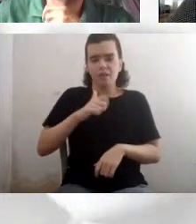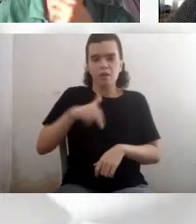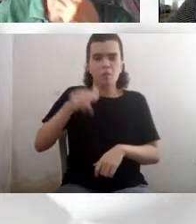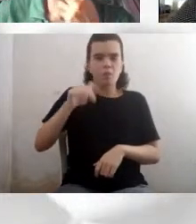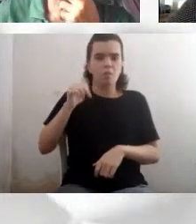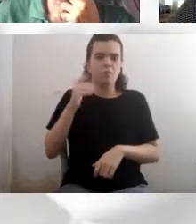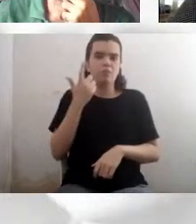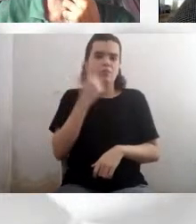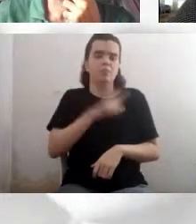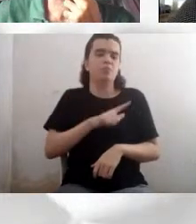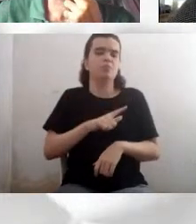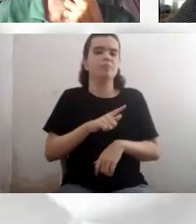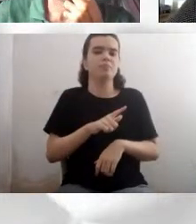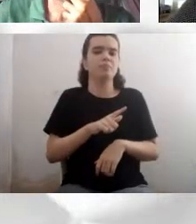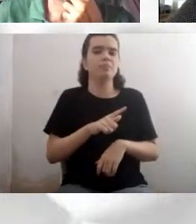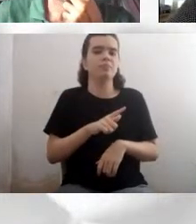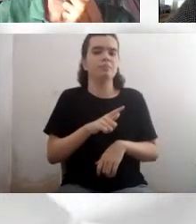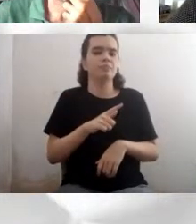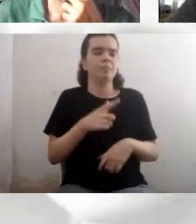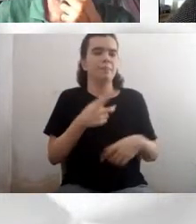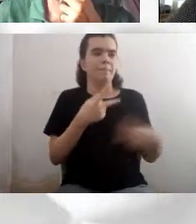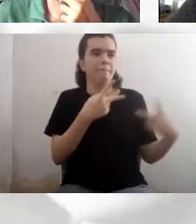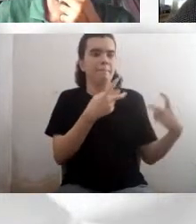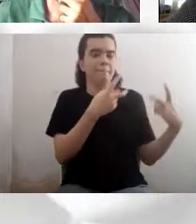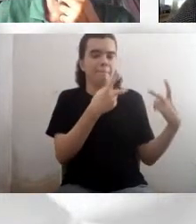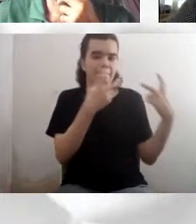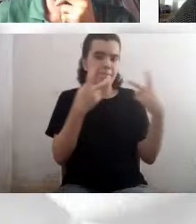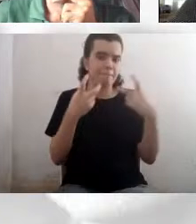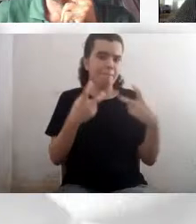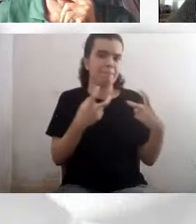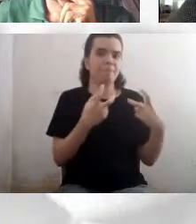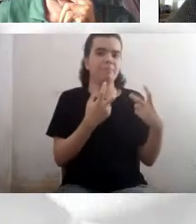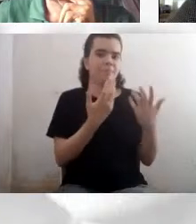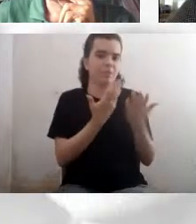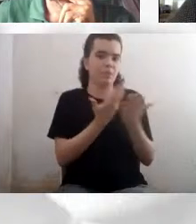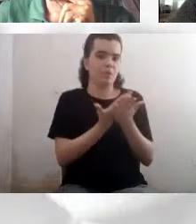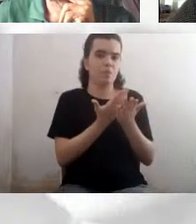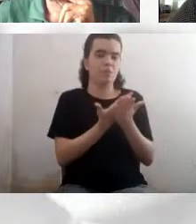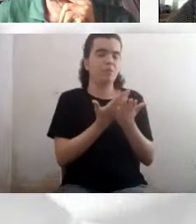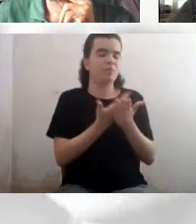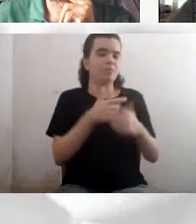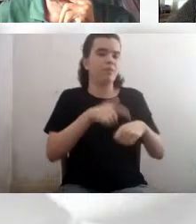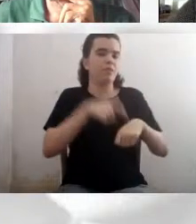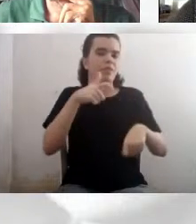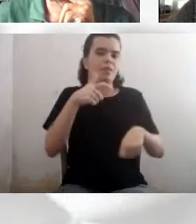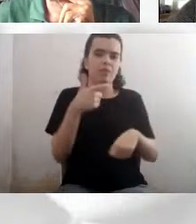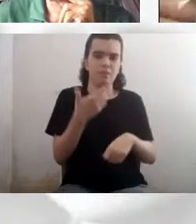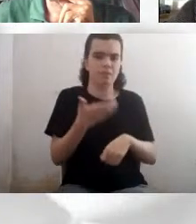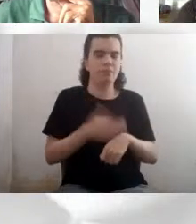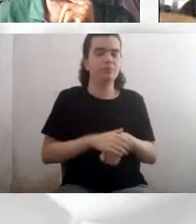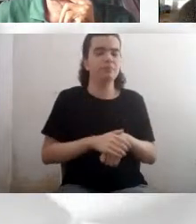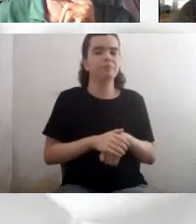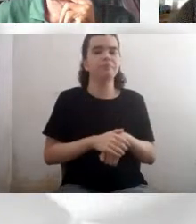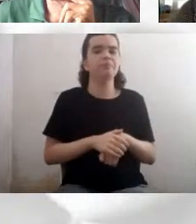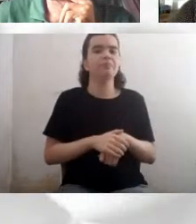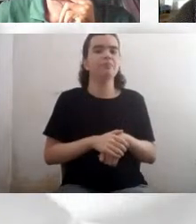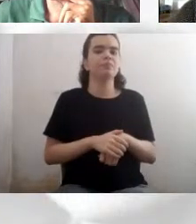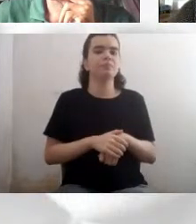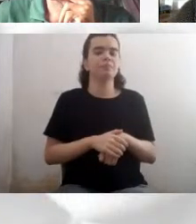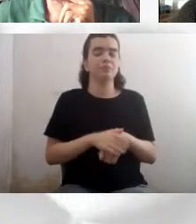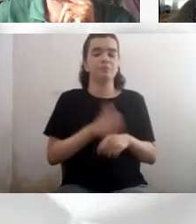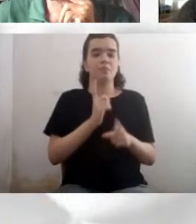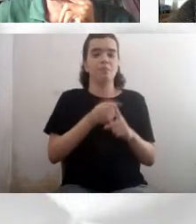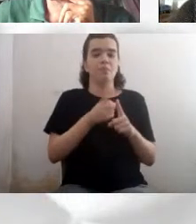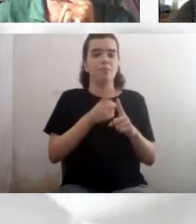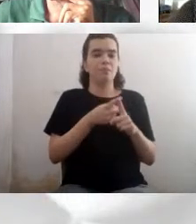a detecção, o estudo que eu faço, porque eu não sei, para automatizar eu tenho que conhecer a coisa,